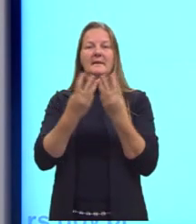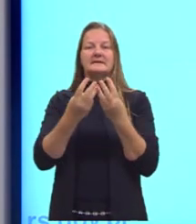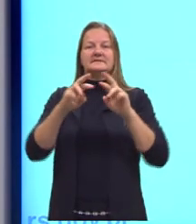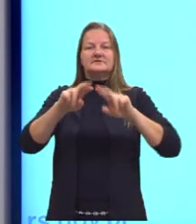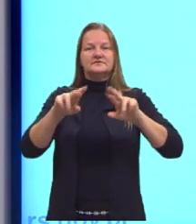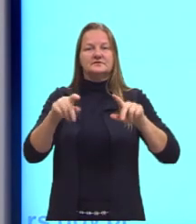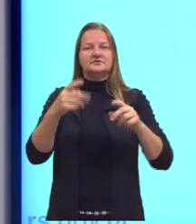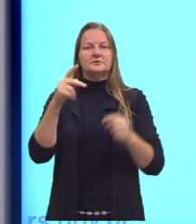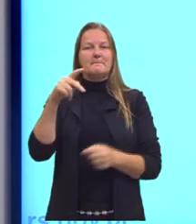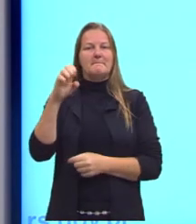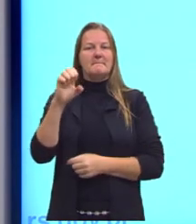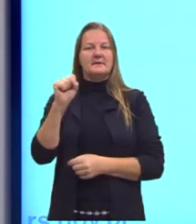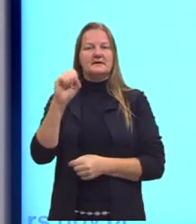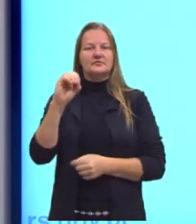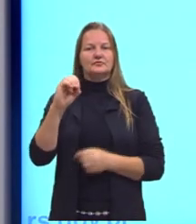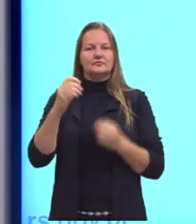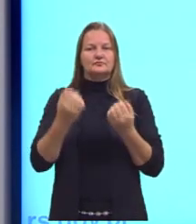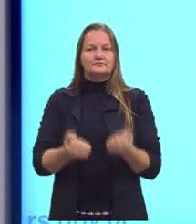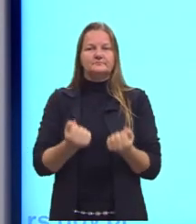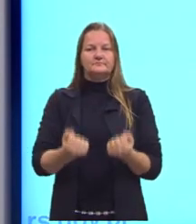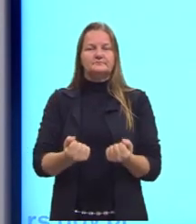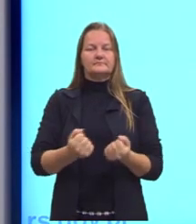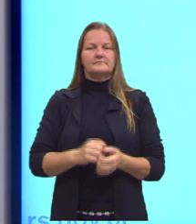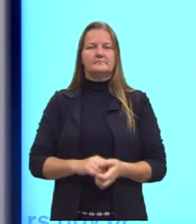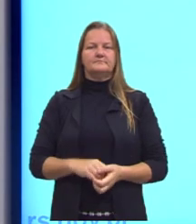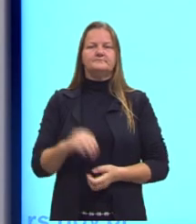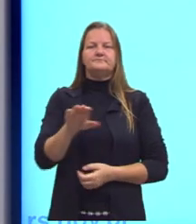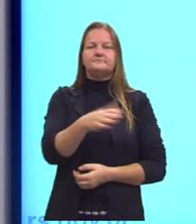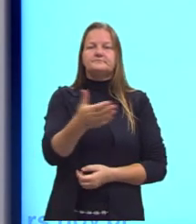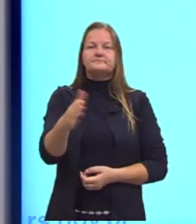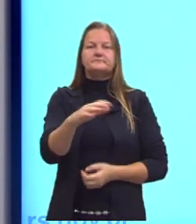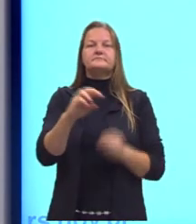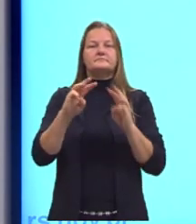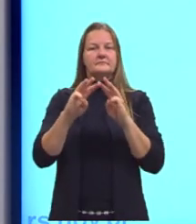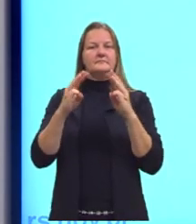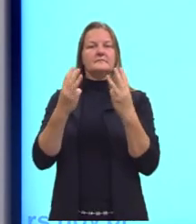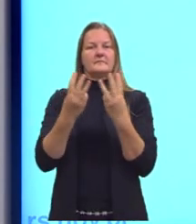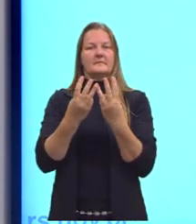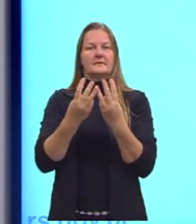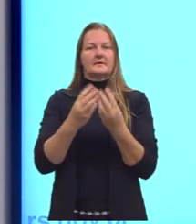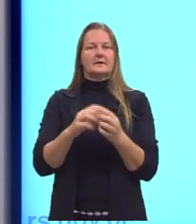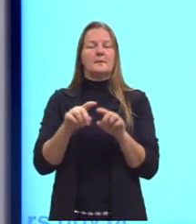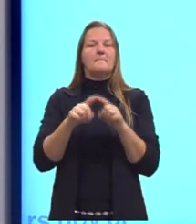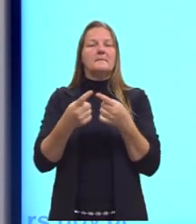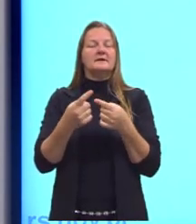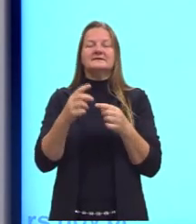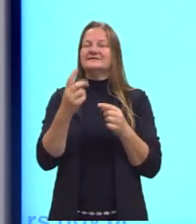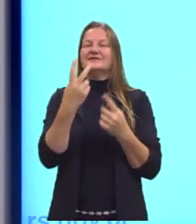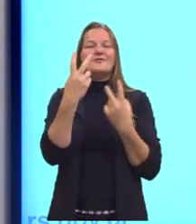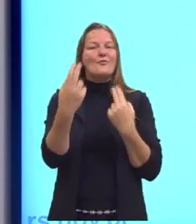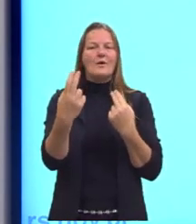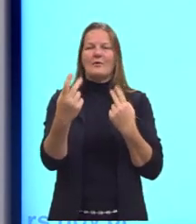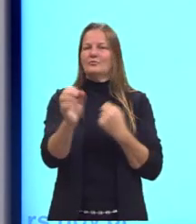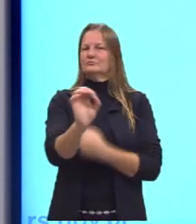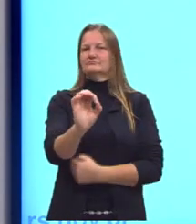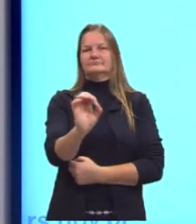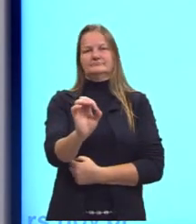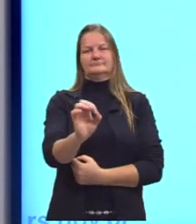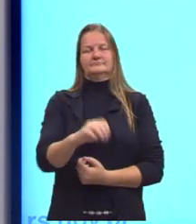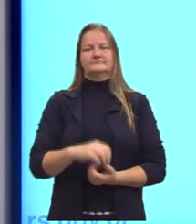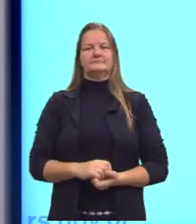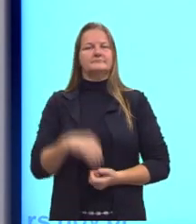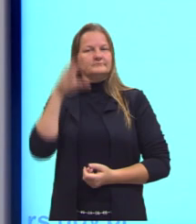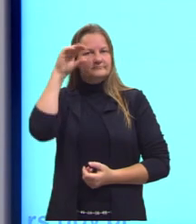diferente de peso. O peso, ele depende da massa, mas eles não são iguais. Então, a gente precisa